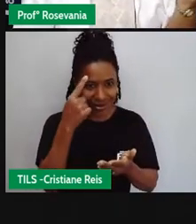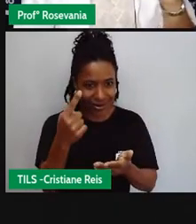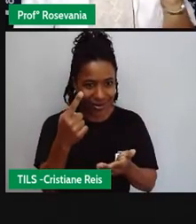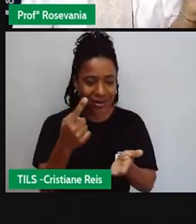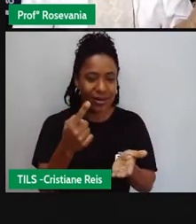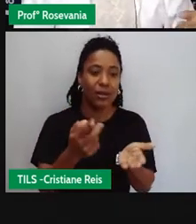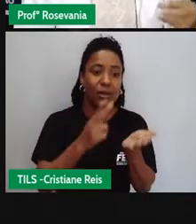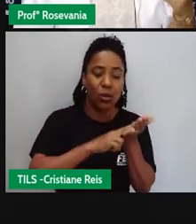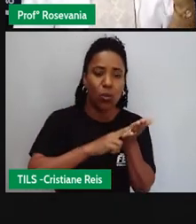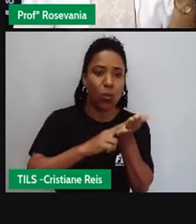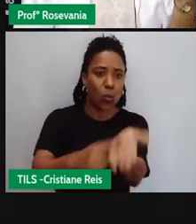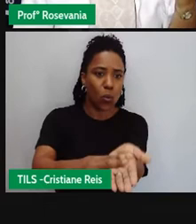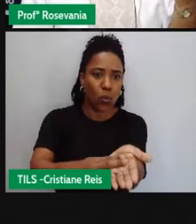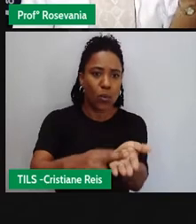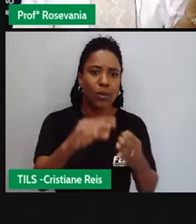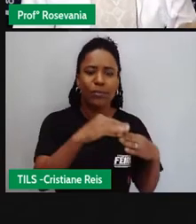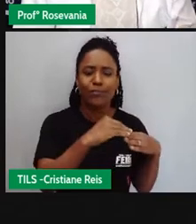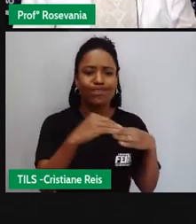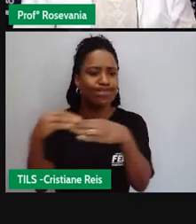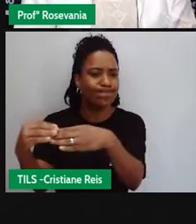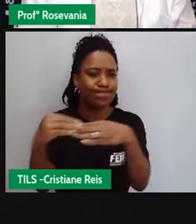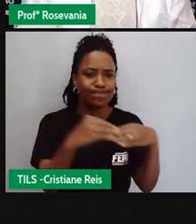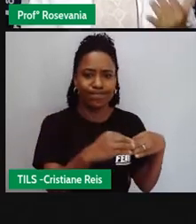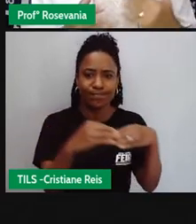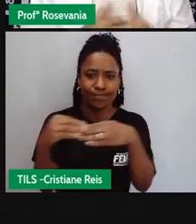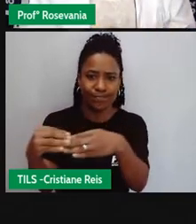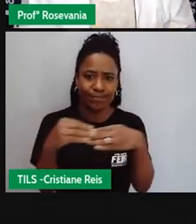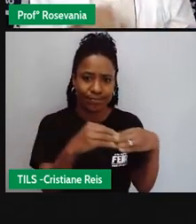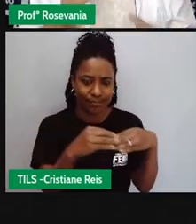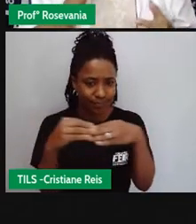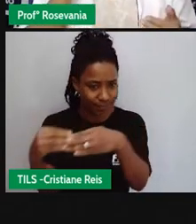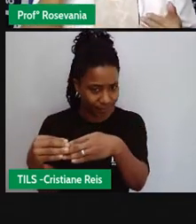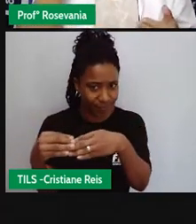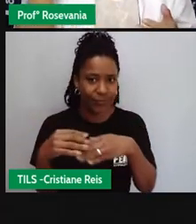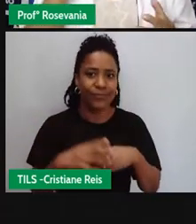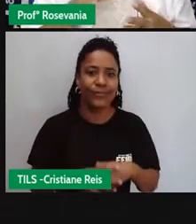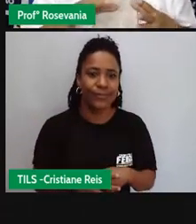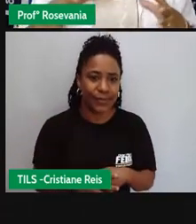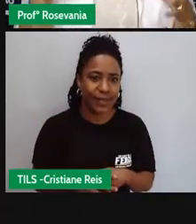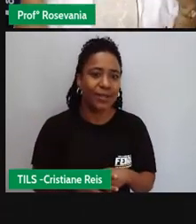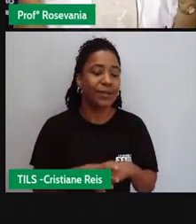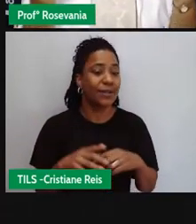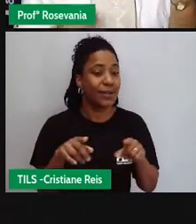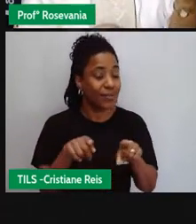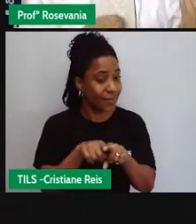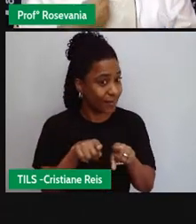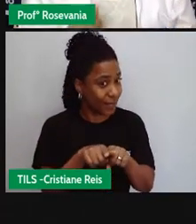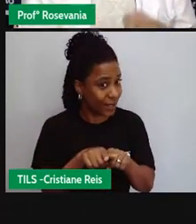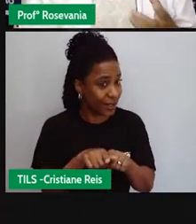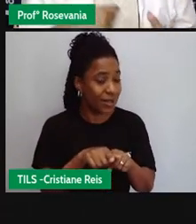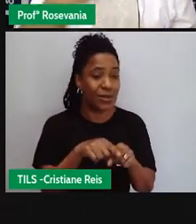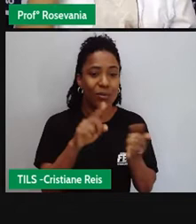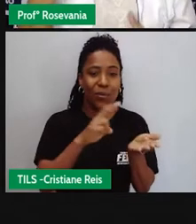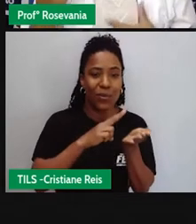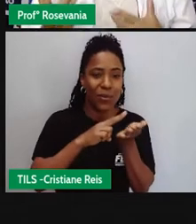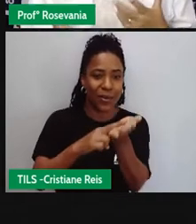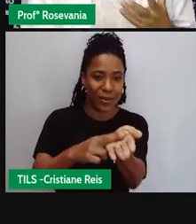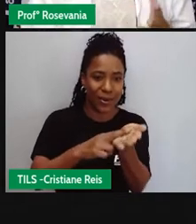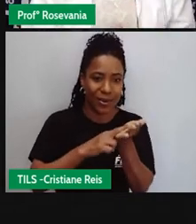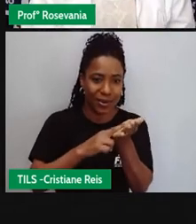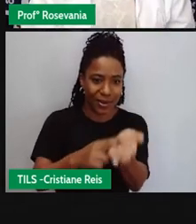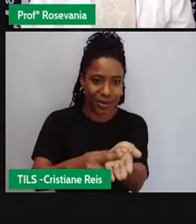informações. O próprio correio, depois que veio essa ideia de levar cartas,